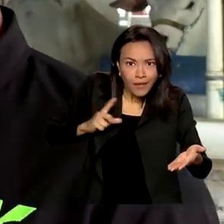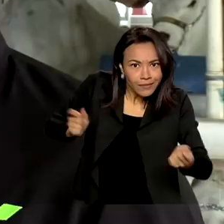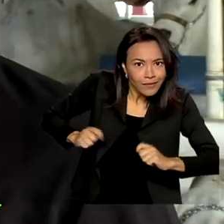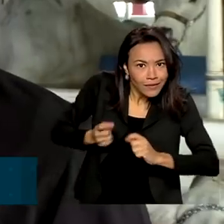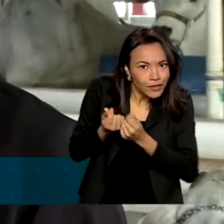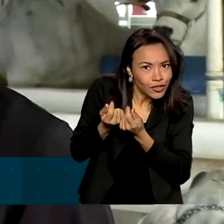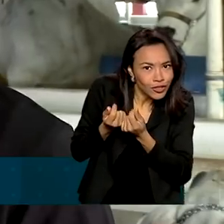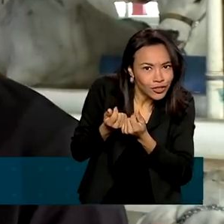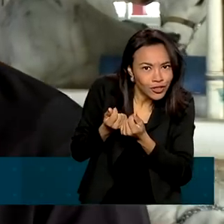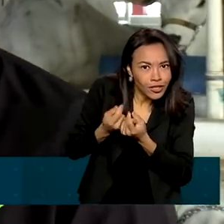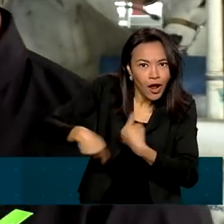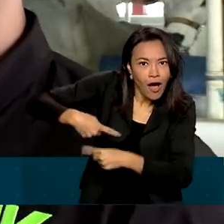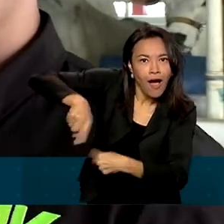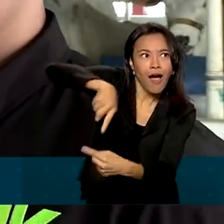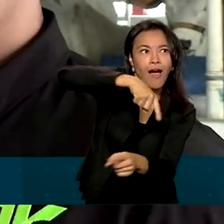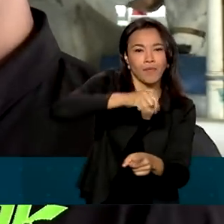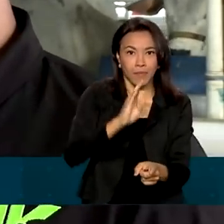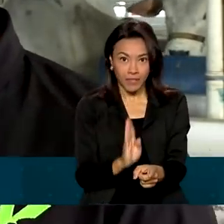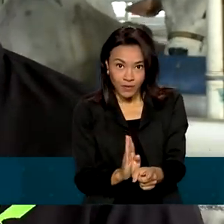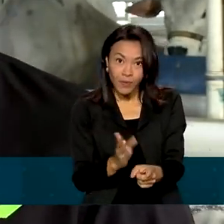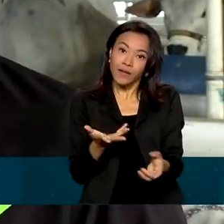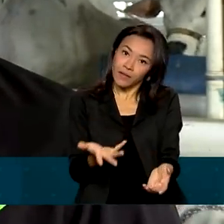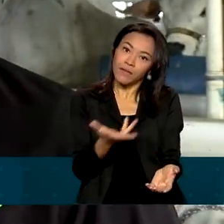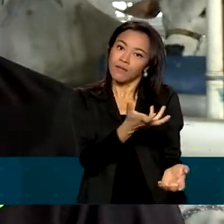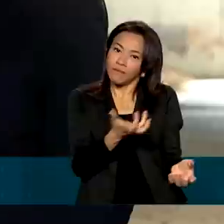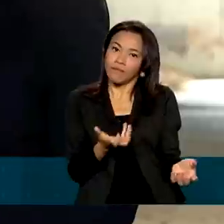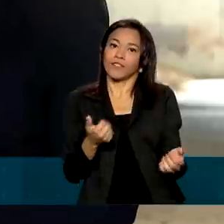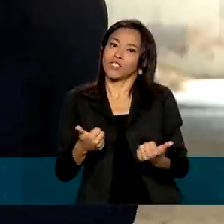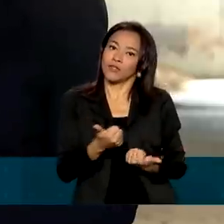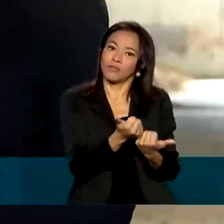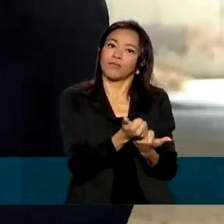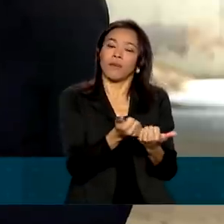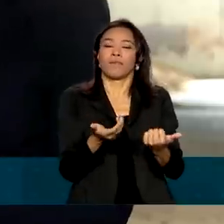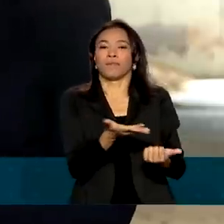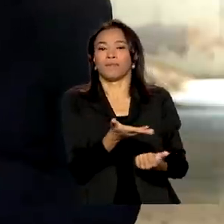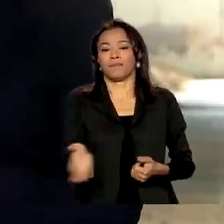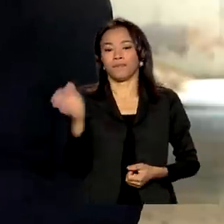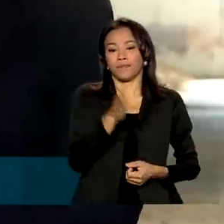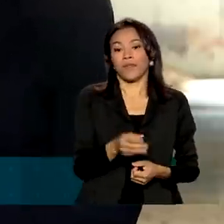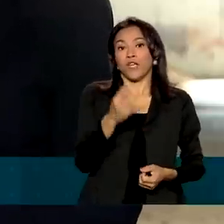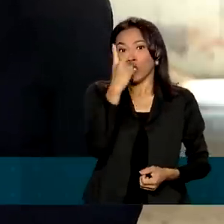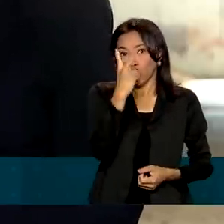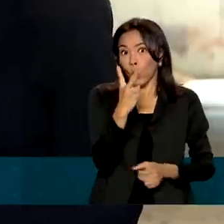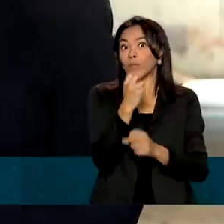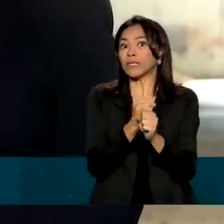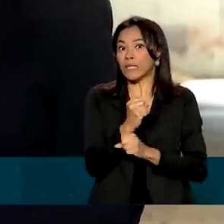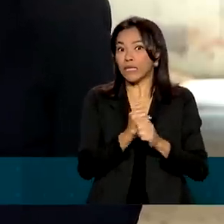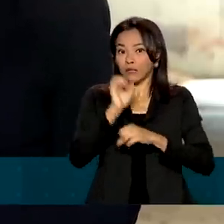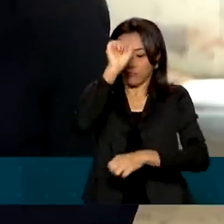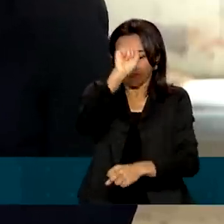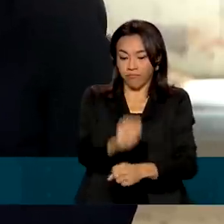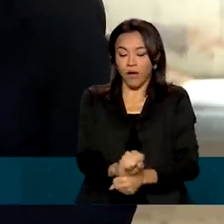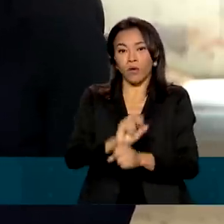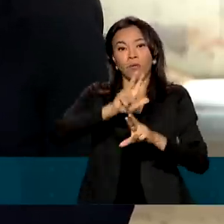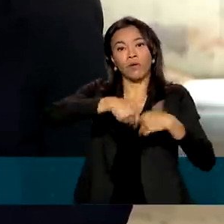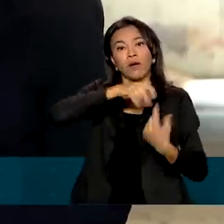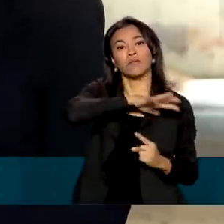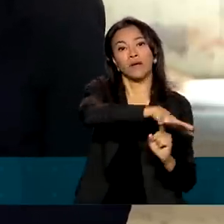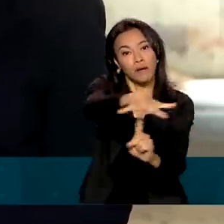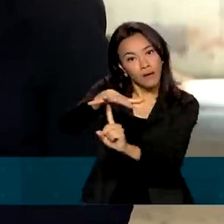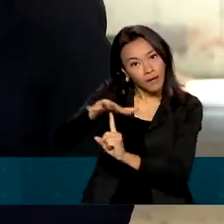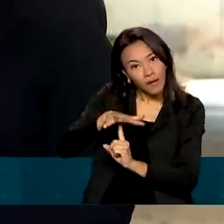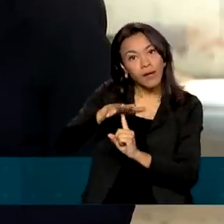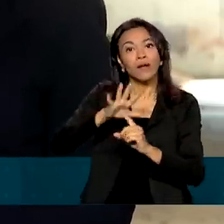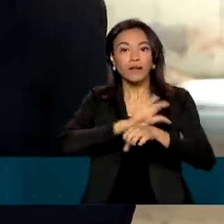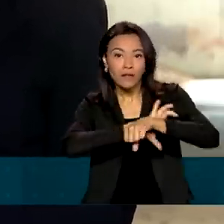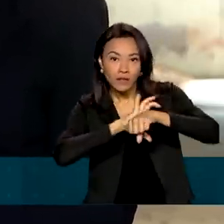que move o nosso país e traz essa pessoa cuidando da operação dela. Depois de dois anos suspensa por conta da pandemia do coronavírus, a